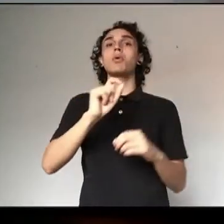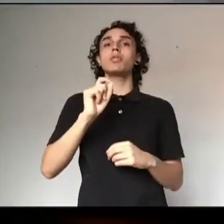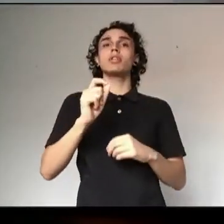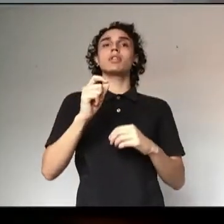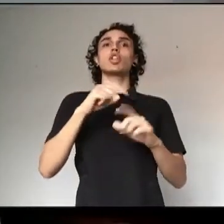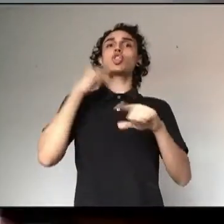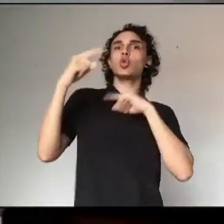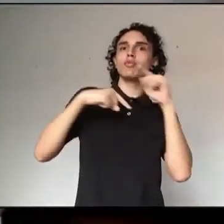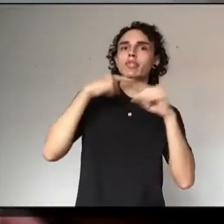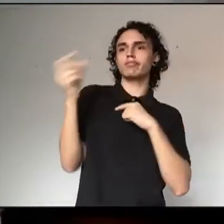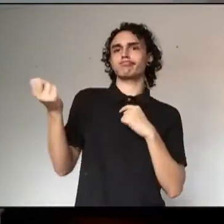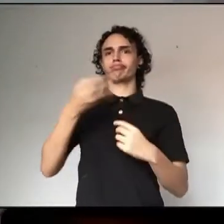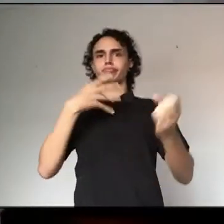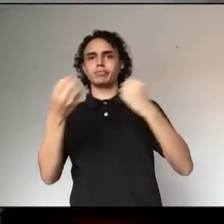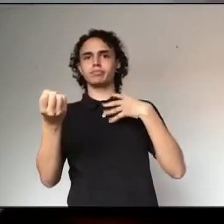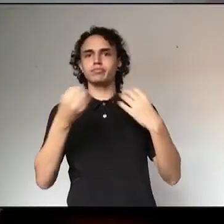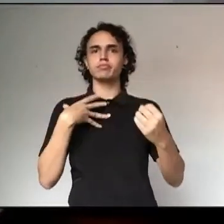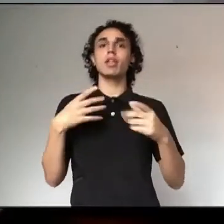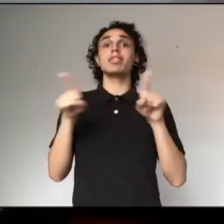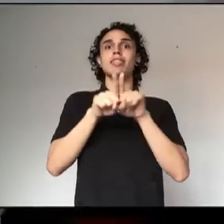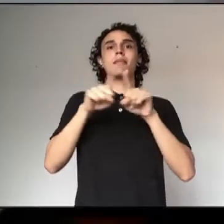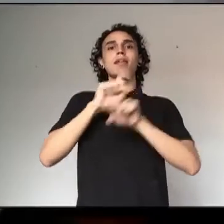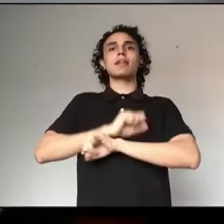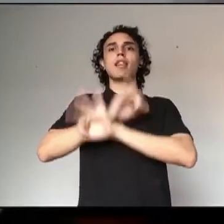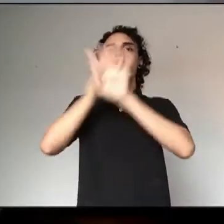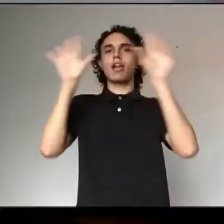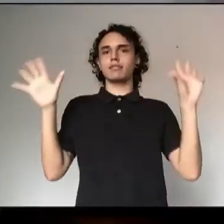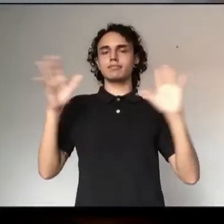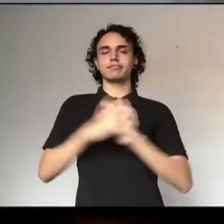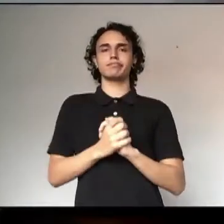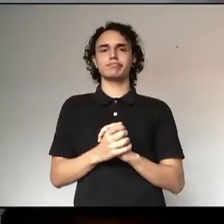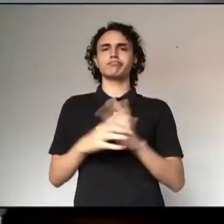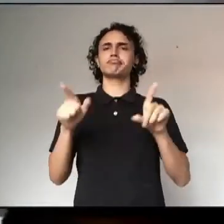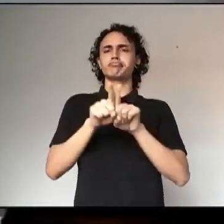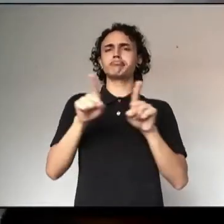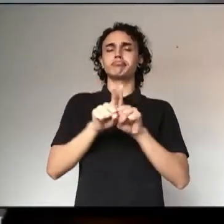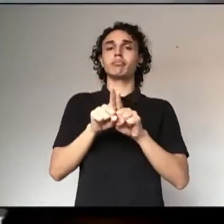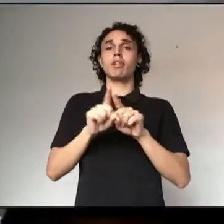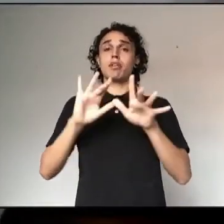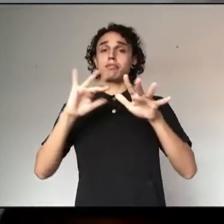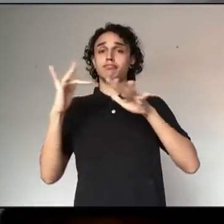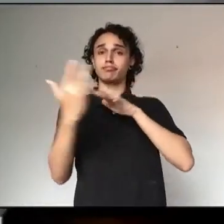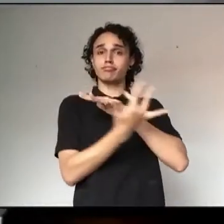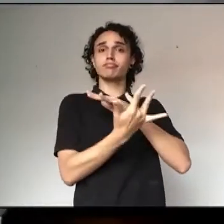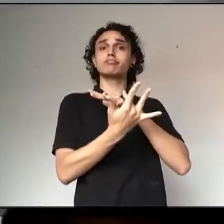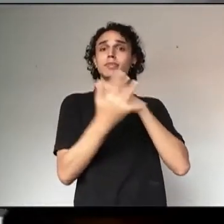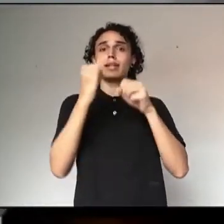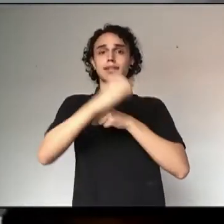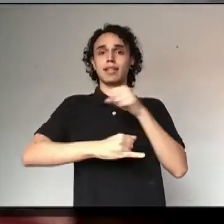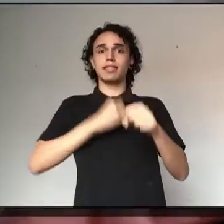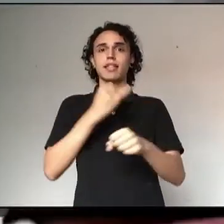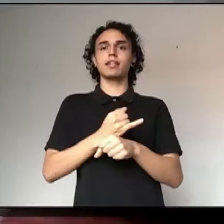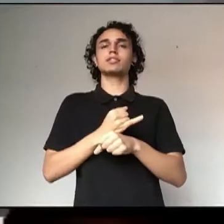informação, receber dúvida, receber demanda e esclarecimento ali para o WhatsApp. Tem as plataformas que são online,